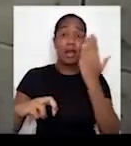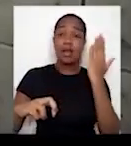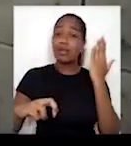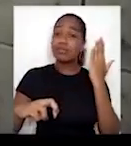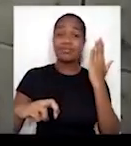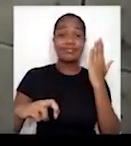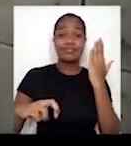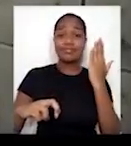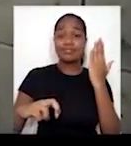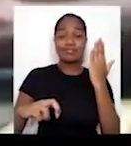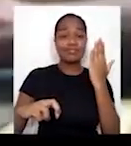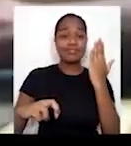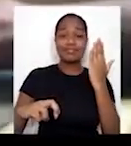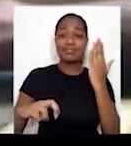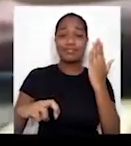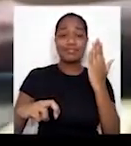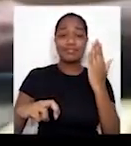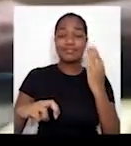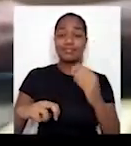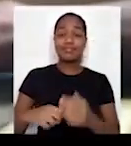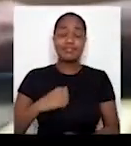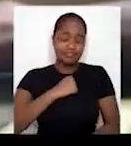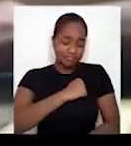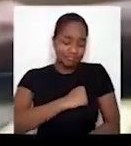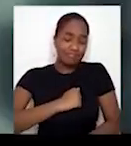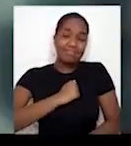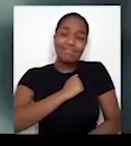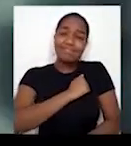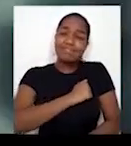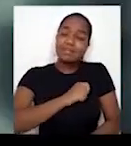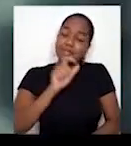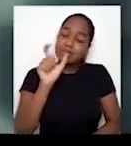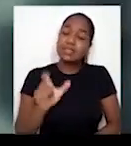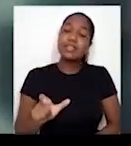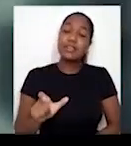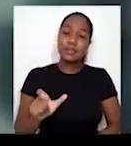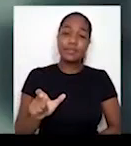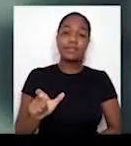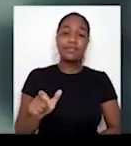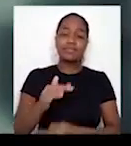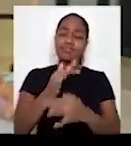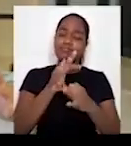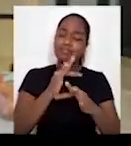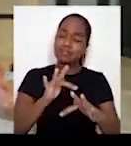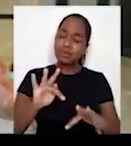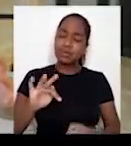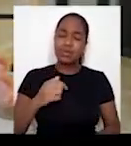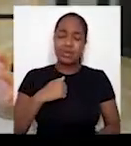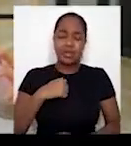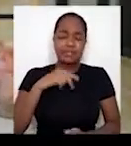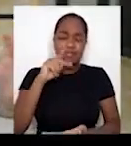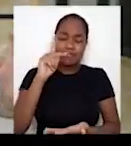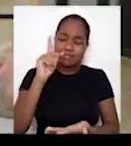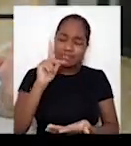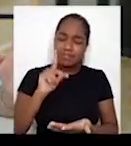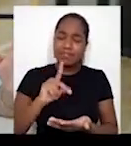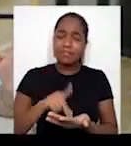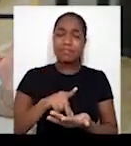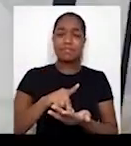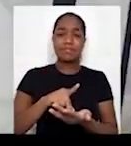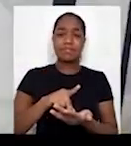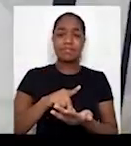tá faltando ele E a saudade dele tá